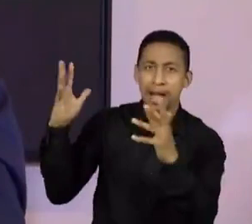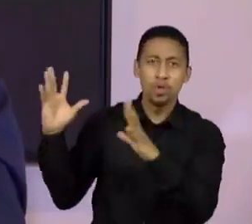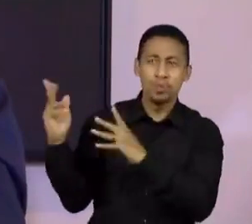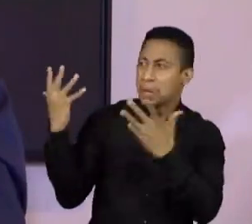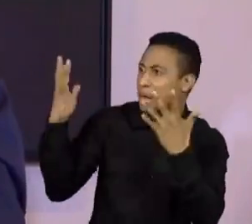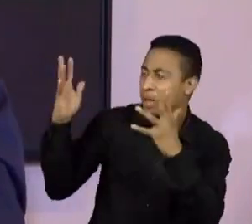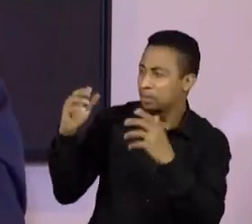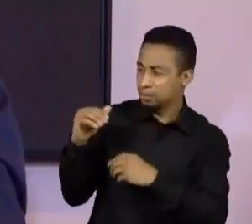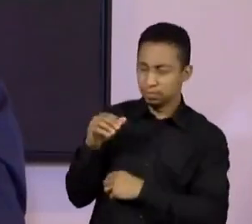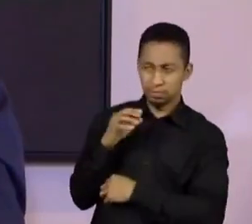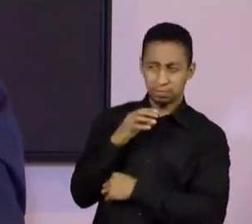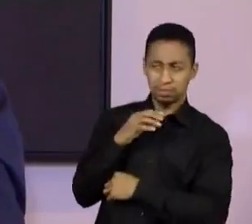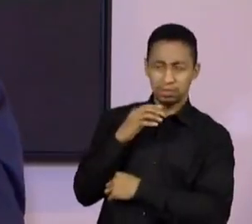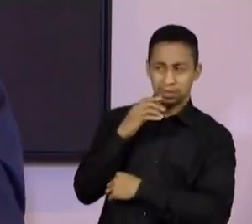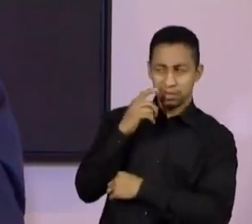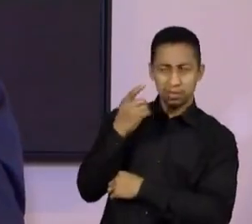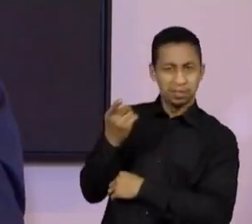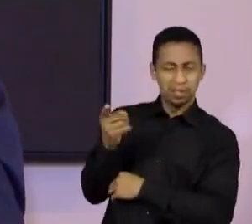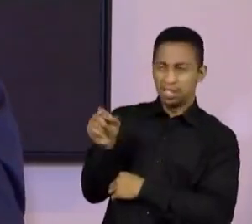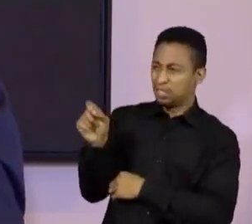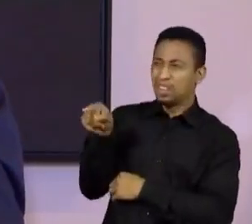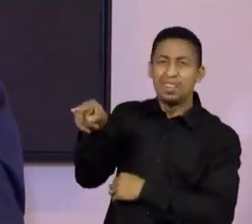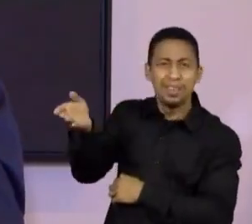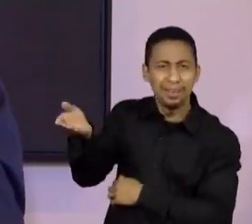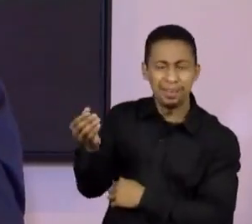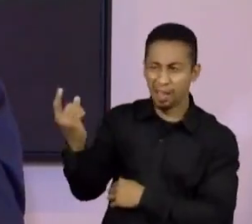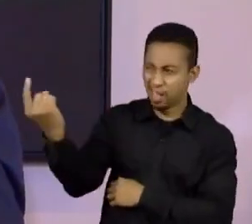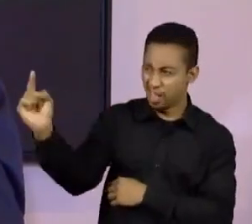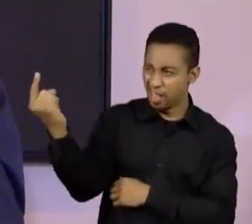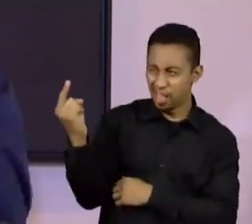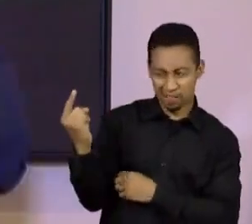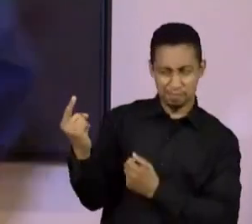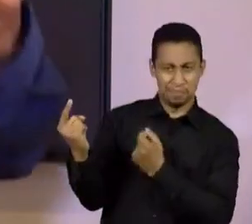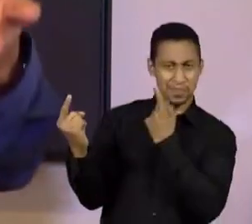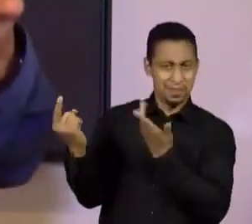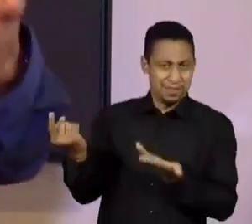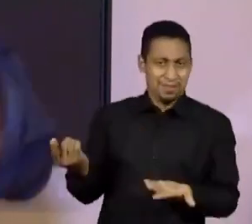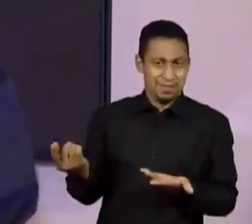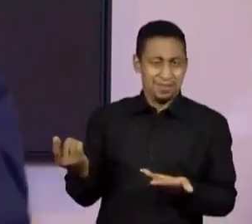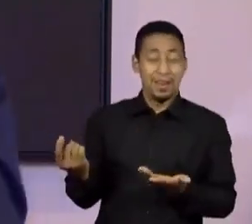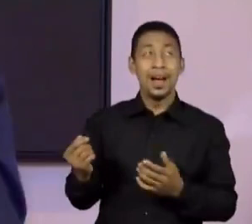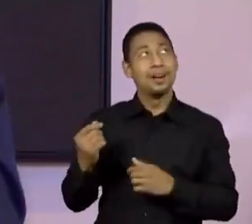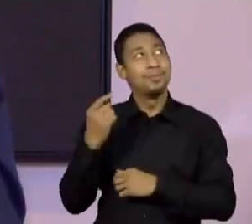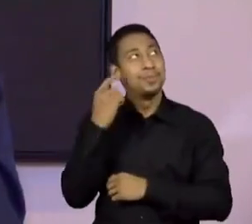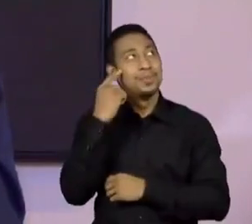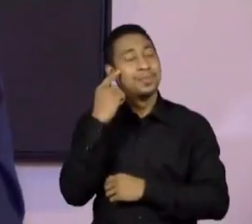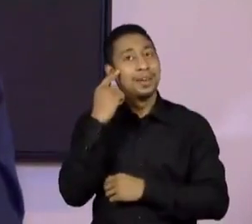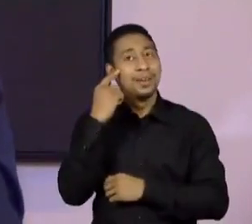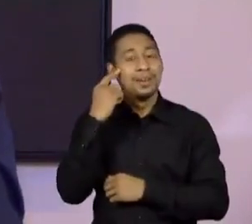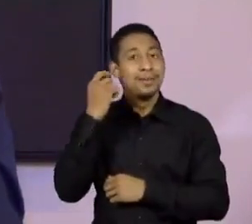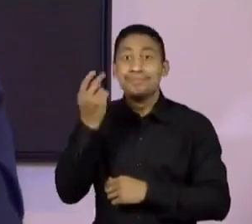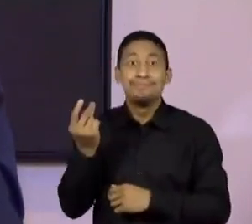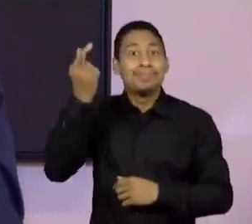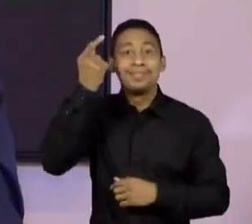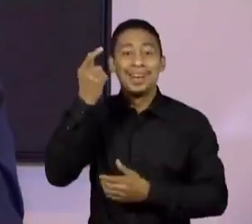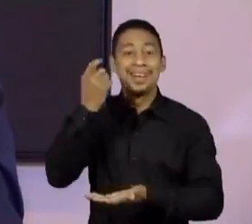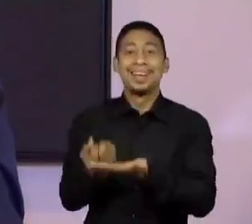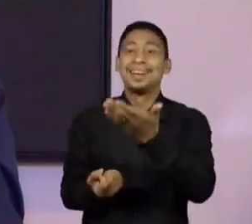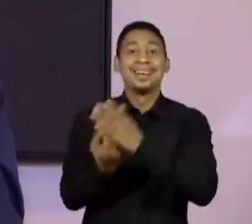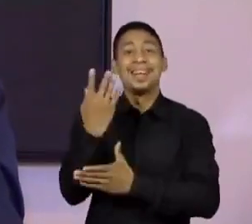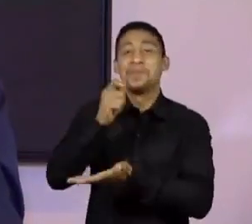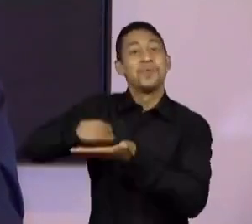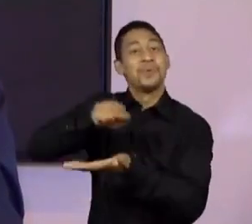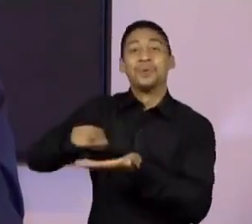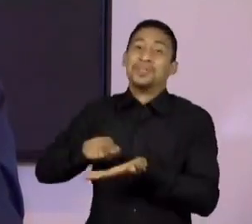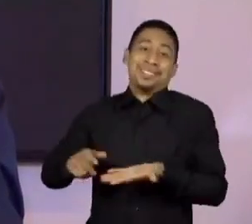tal... aí me veio a frase, o gaúcho forasteiro... pronto... aí fiz o samba...